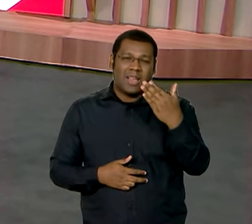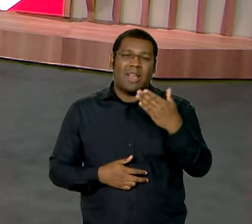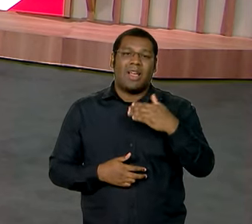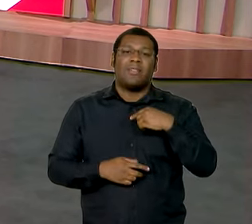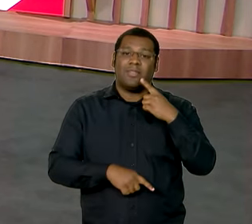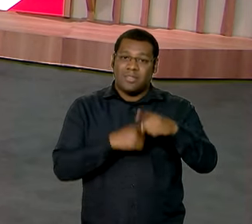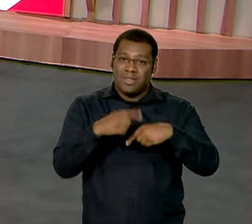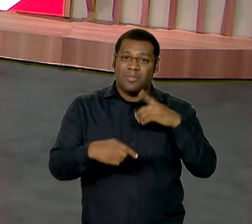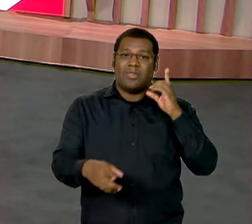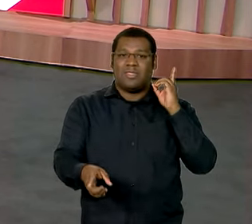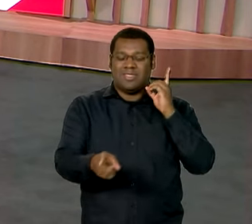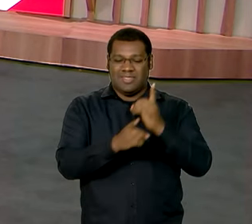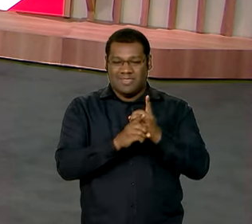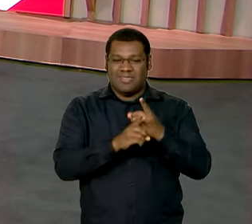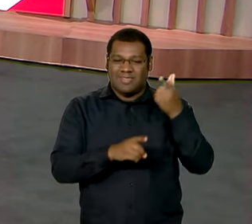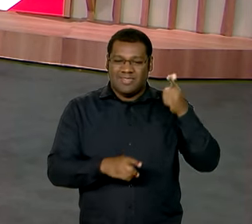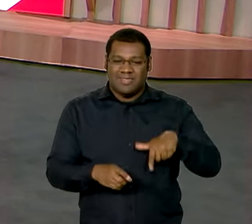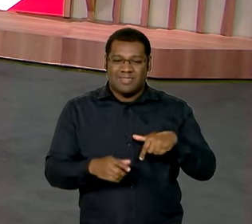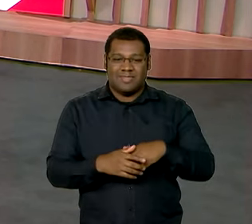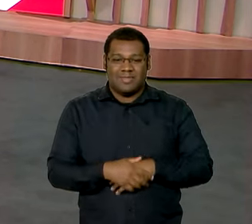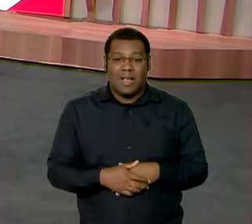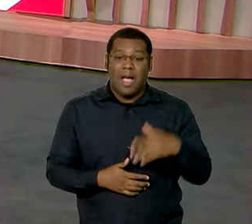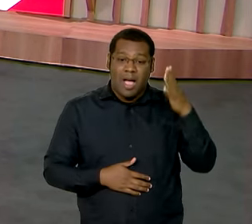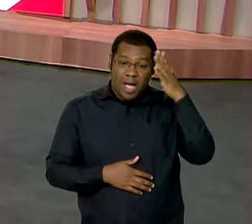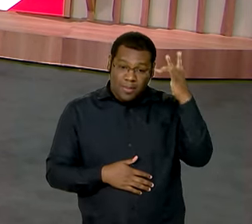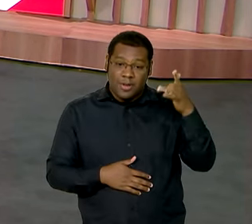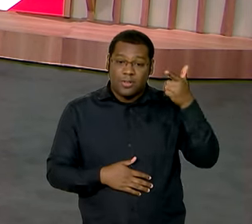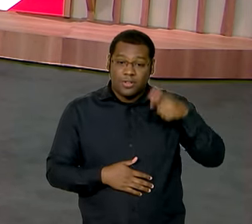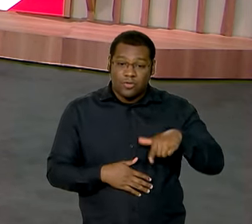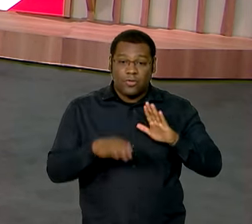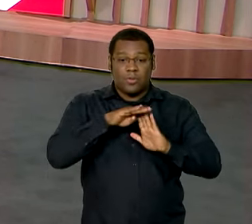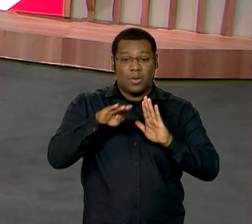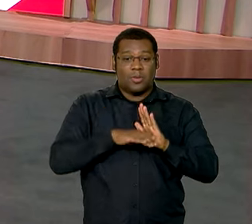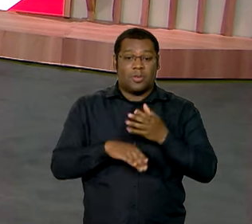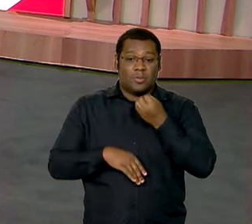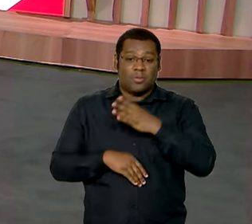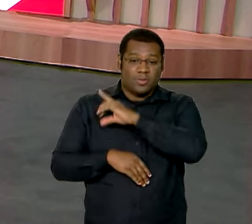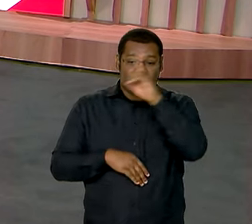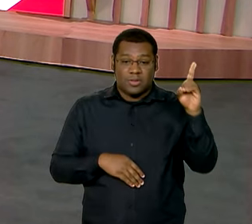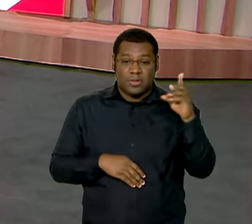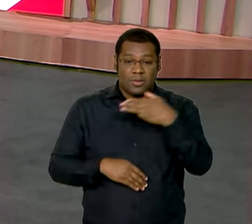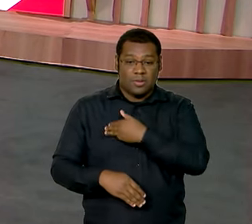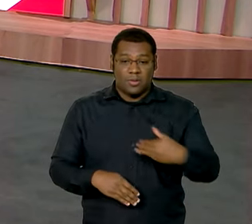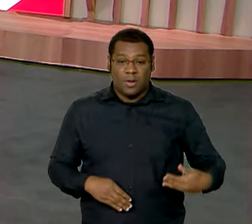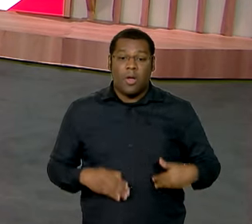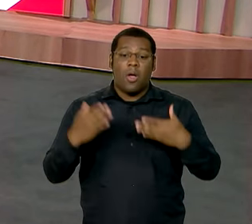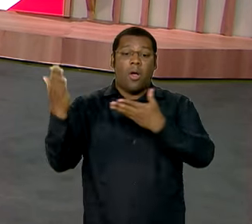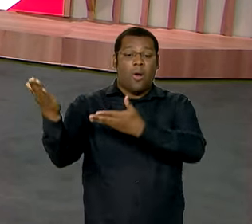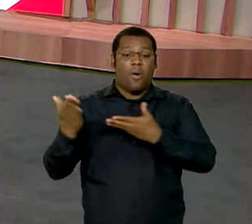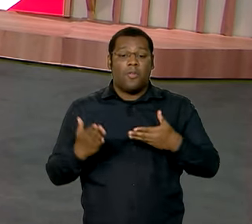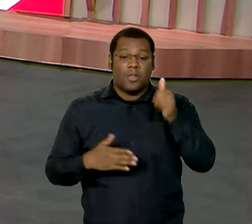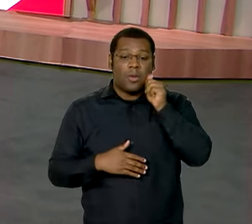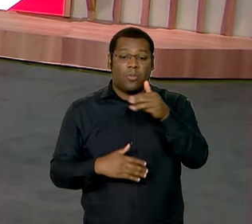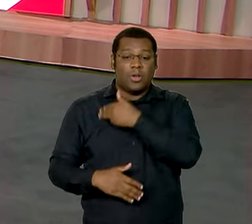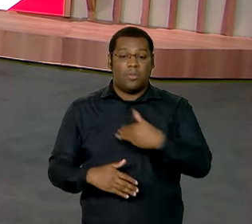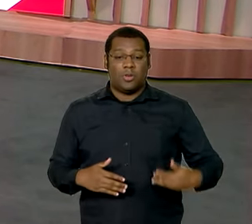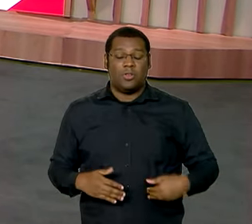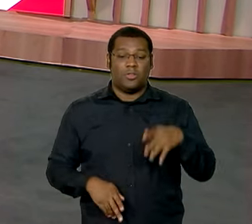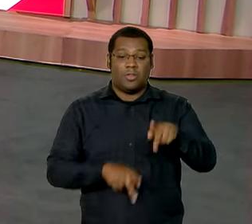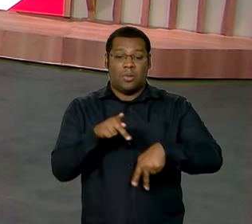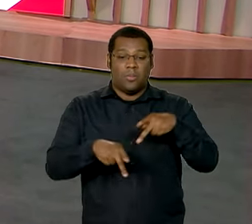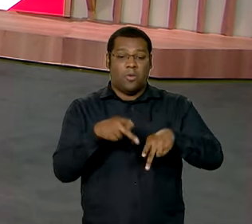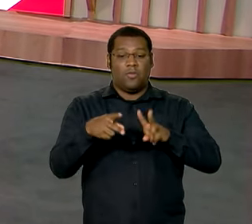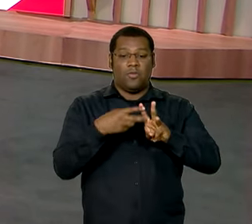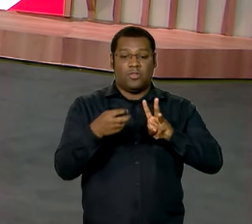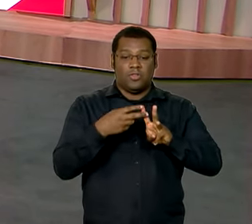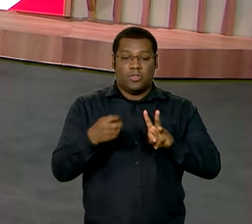você no próximo Bom Dia, Ministra. Próximo, que será amanhã, a gente vai receber, Vanessa, a ministra dos Povos Indígenas, Sônia Guajajara,